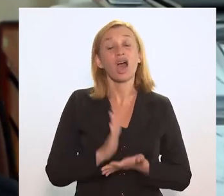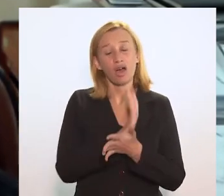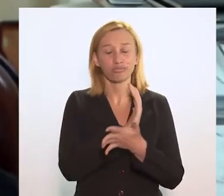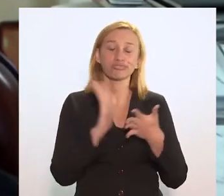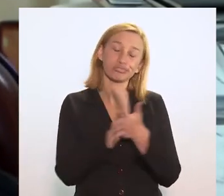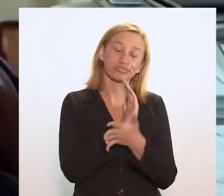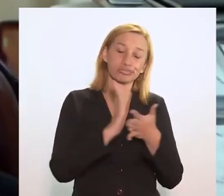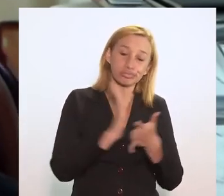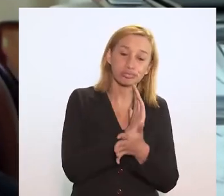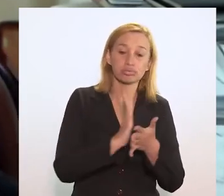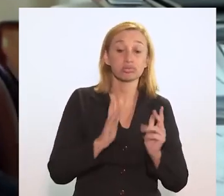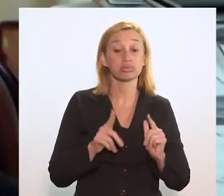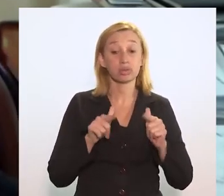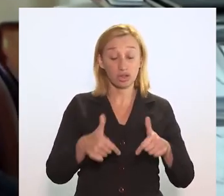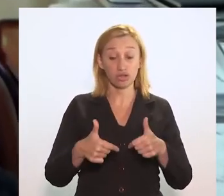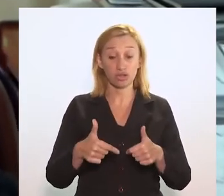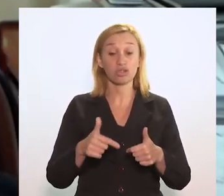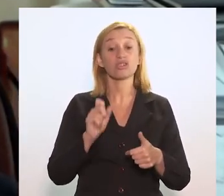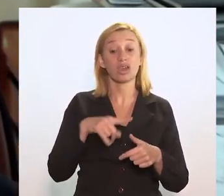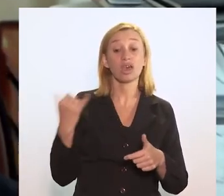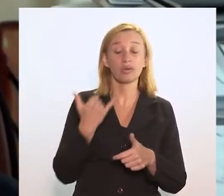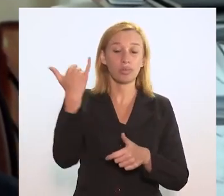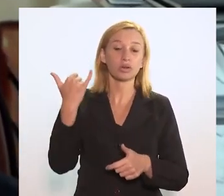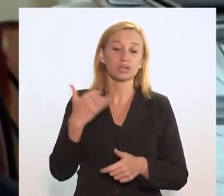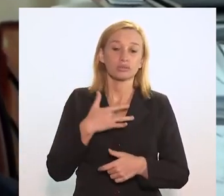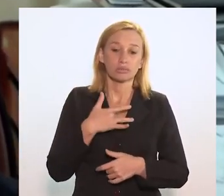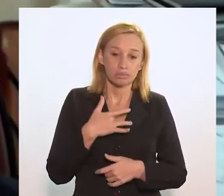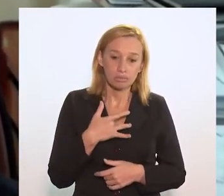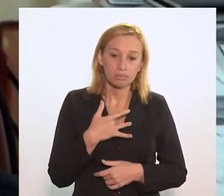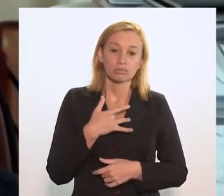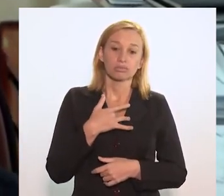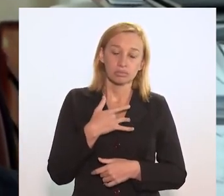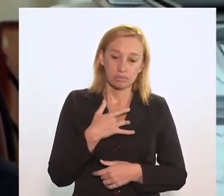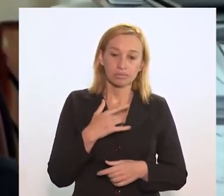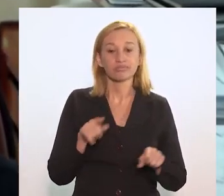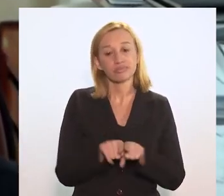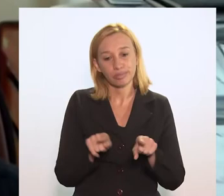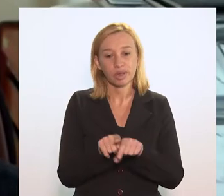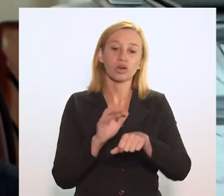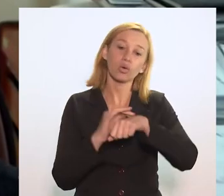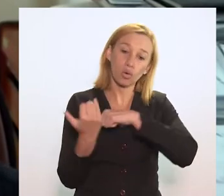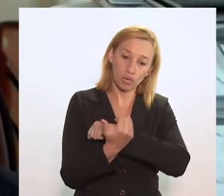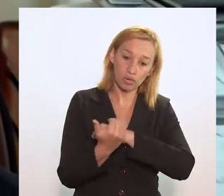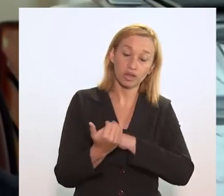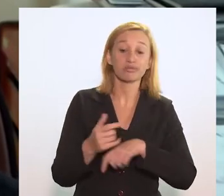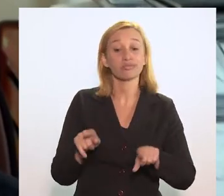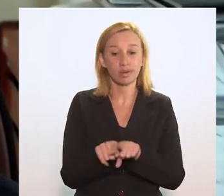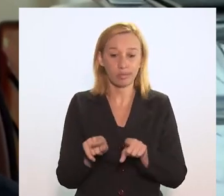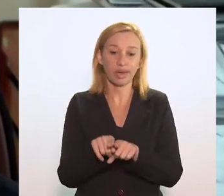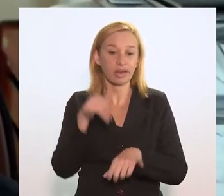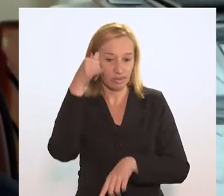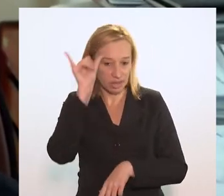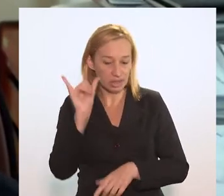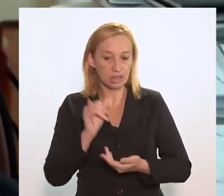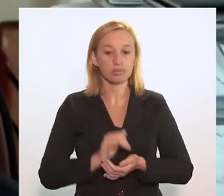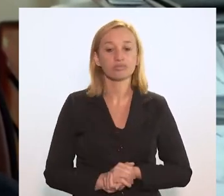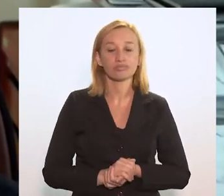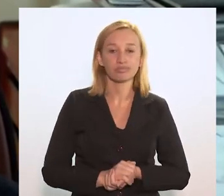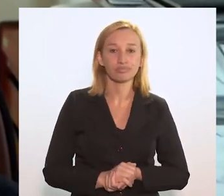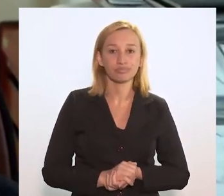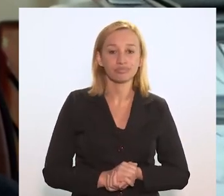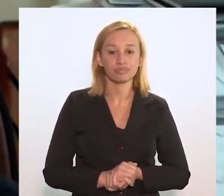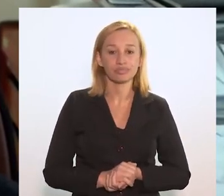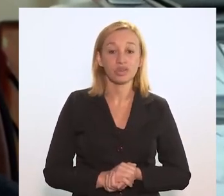Então, algumas ações são importantes para a tuberculose, mas, inclusive, a Covid também. A precisa ter ambientes